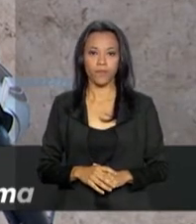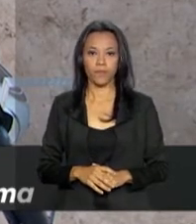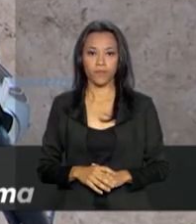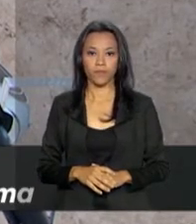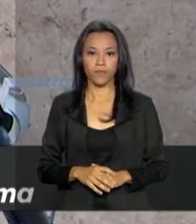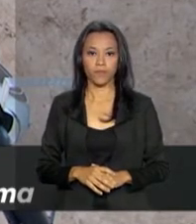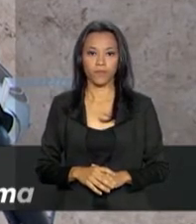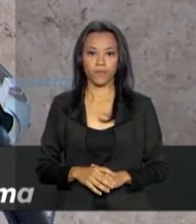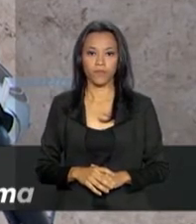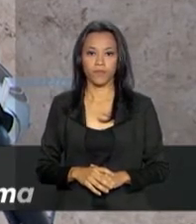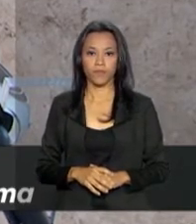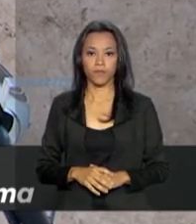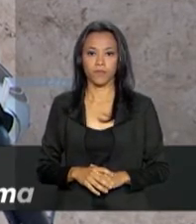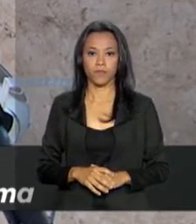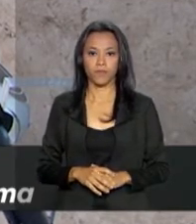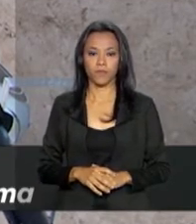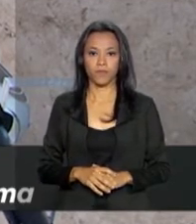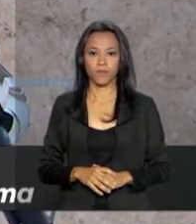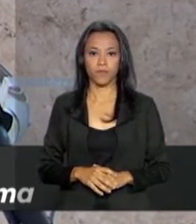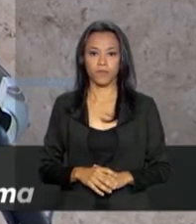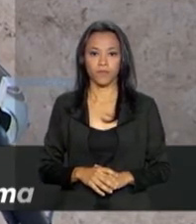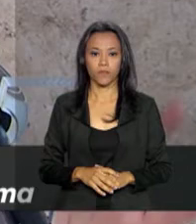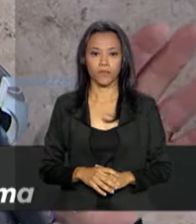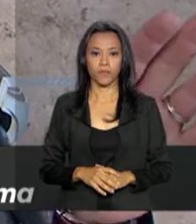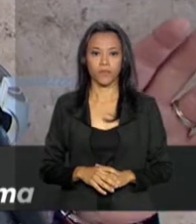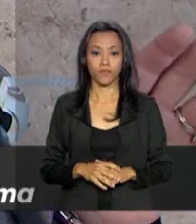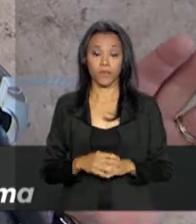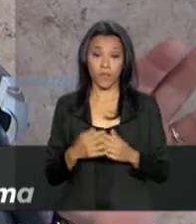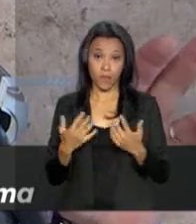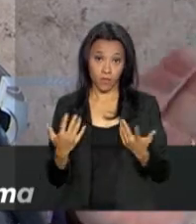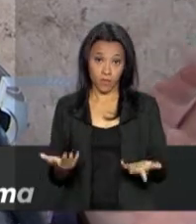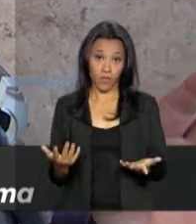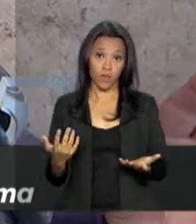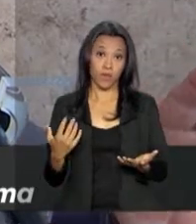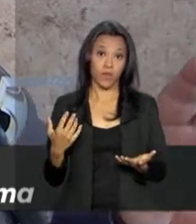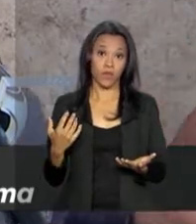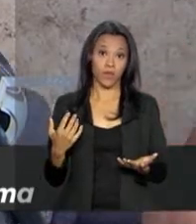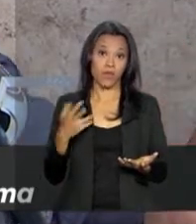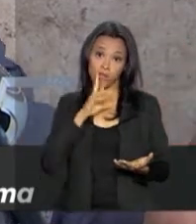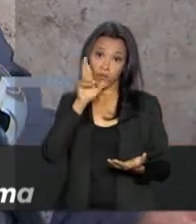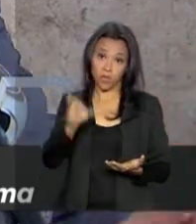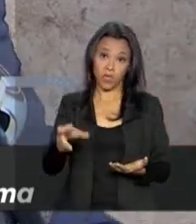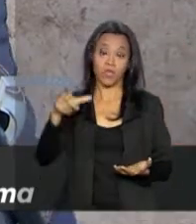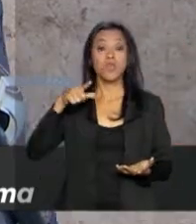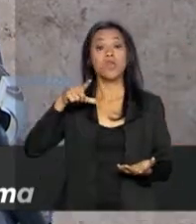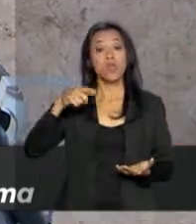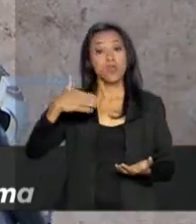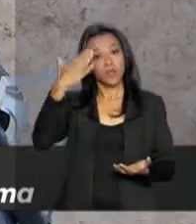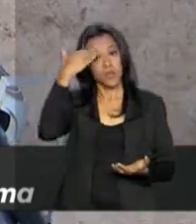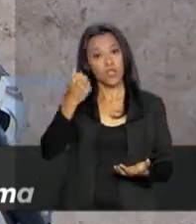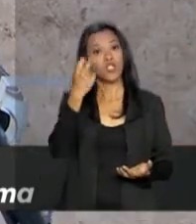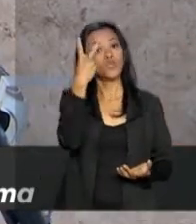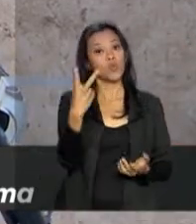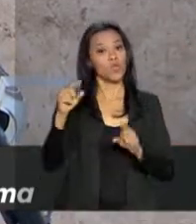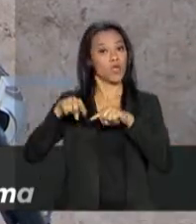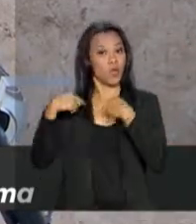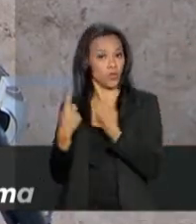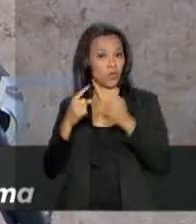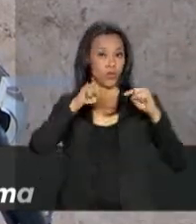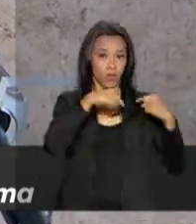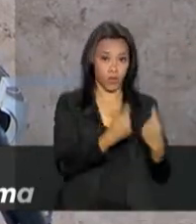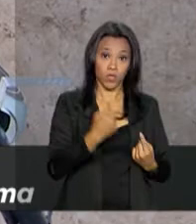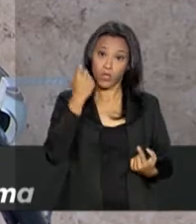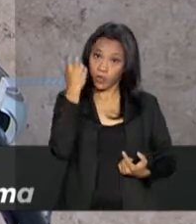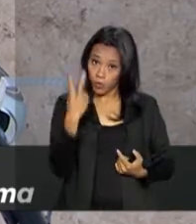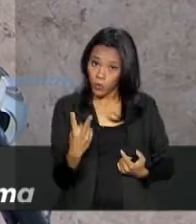reuniões, outros grandes reuniões para participar? Bom, eu sei de duas reuniões que nós vamos participar. São duas reuniões, todas